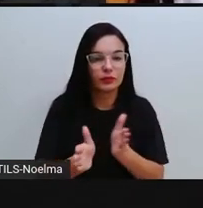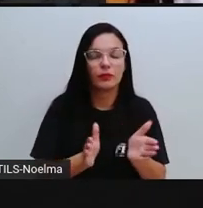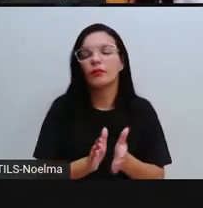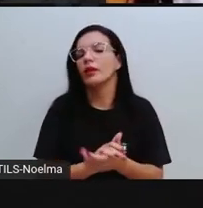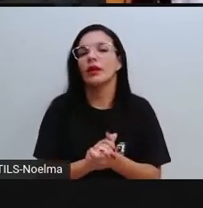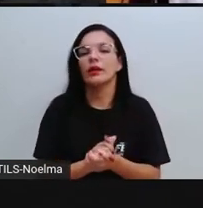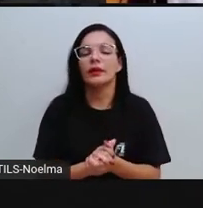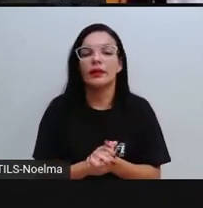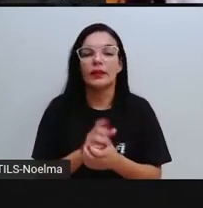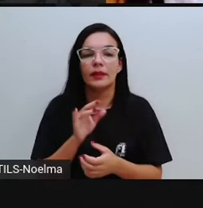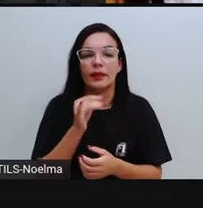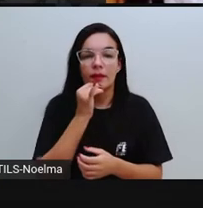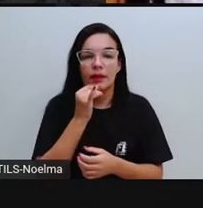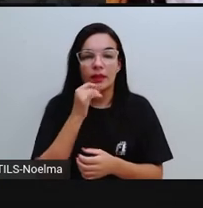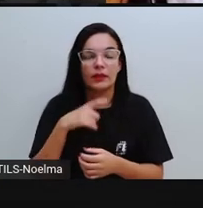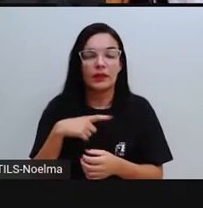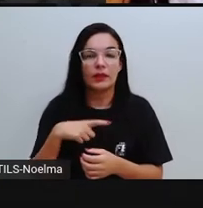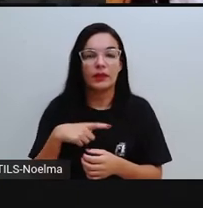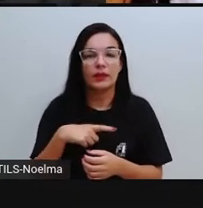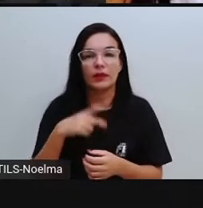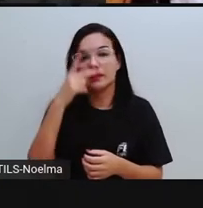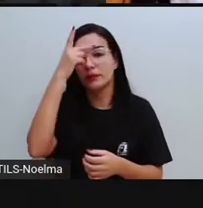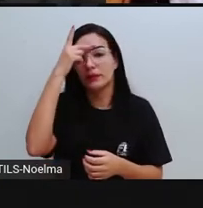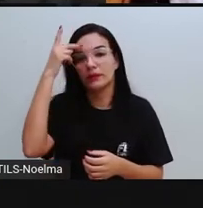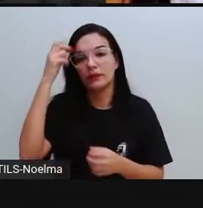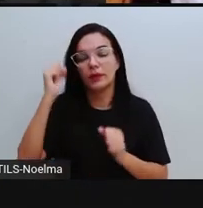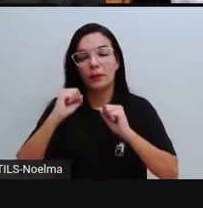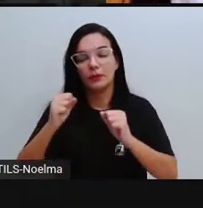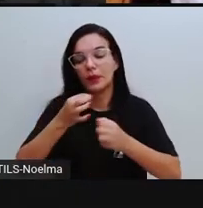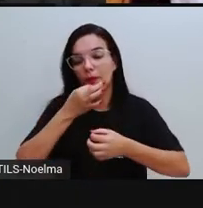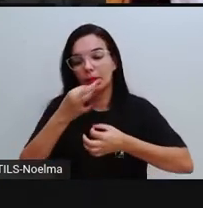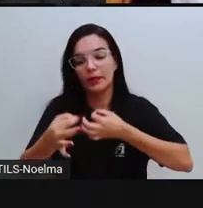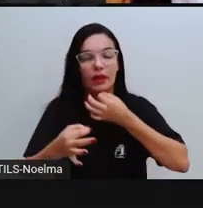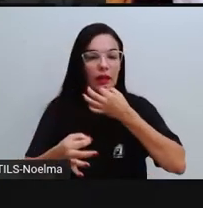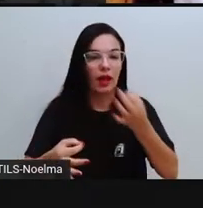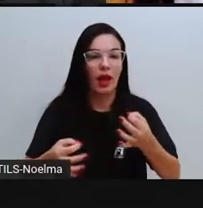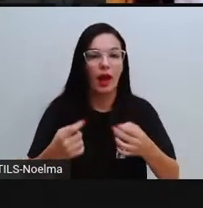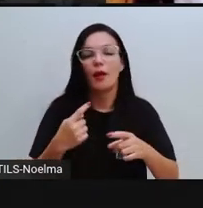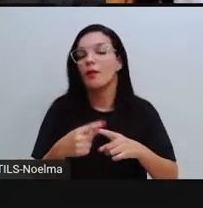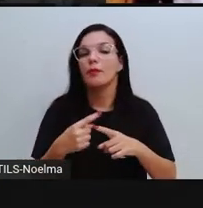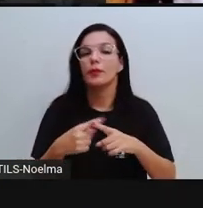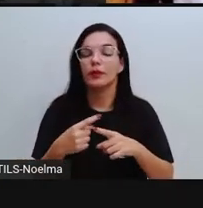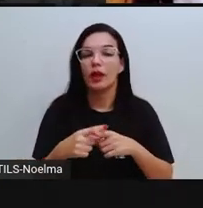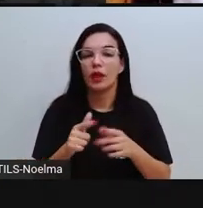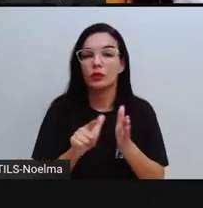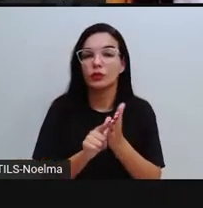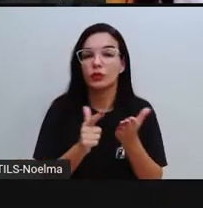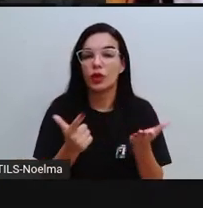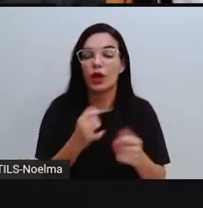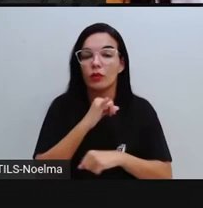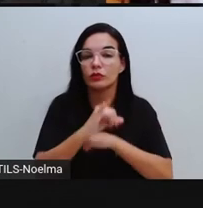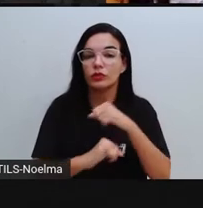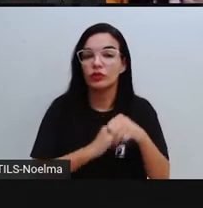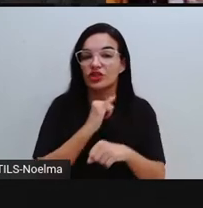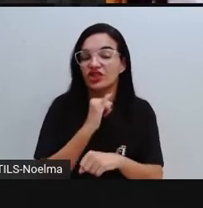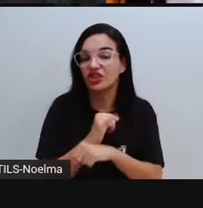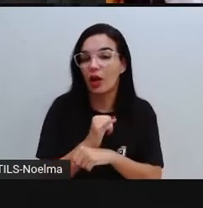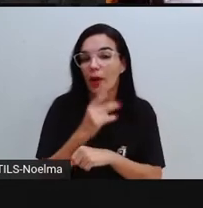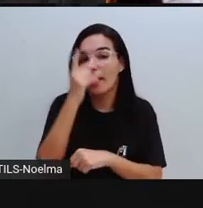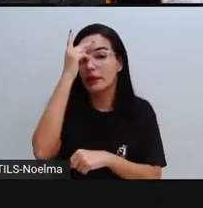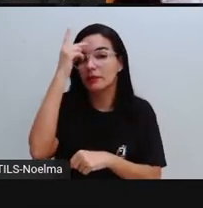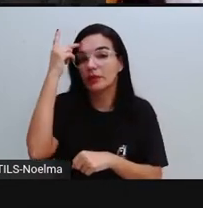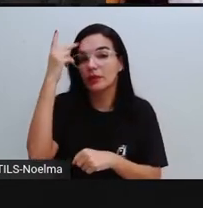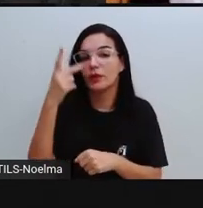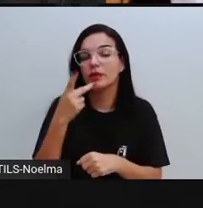conteúdo, né? A participação dessas pessoas, porque no jornal digital, as pessoas, elas